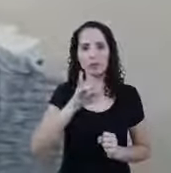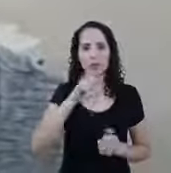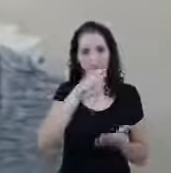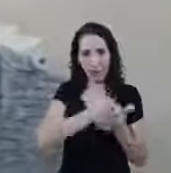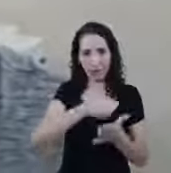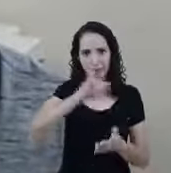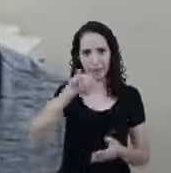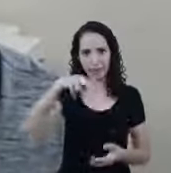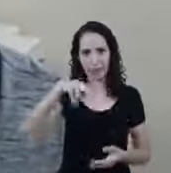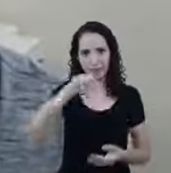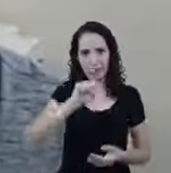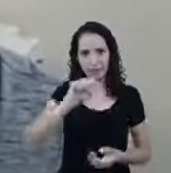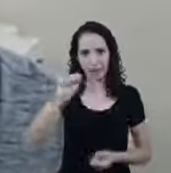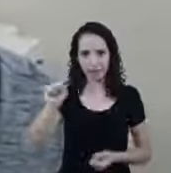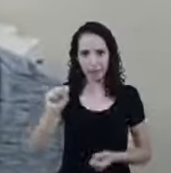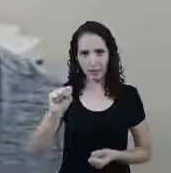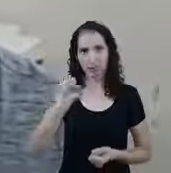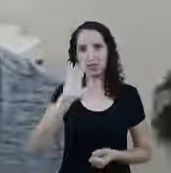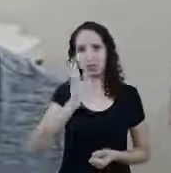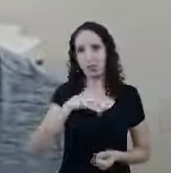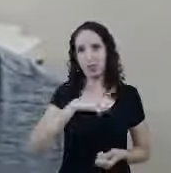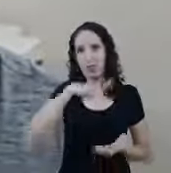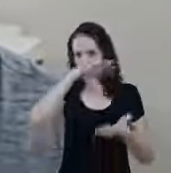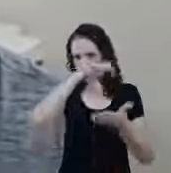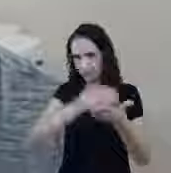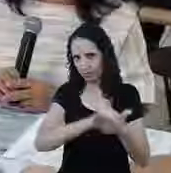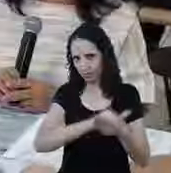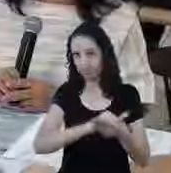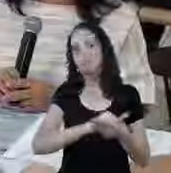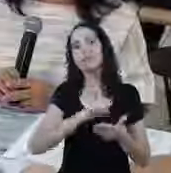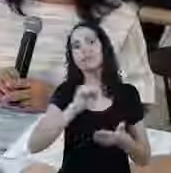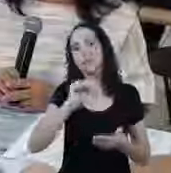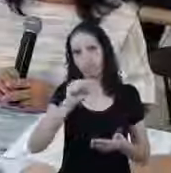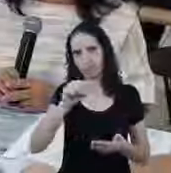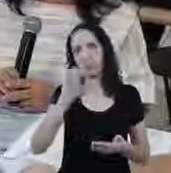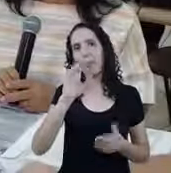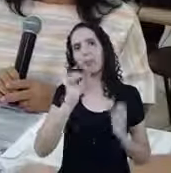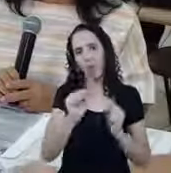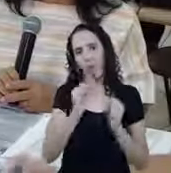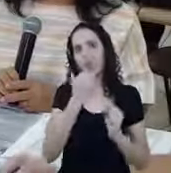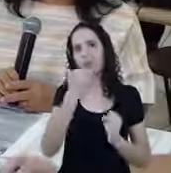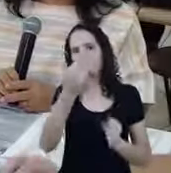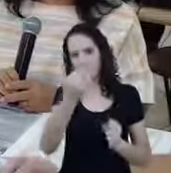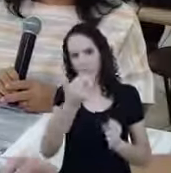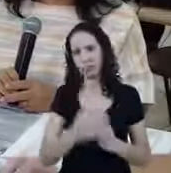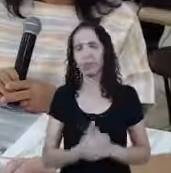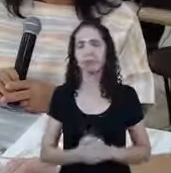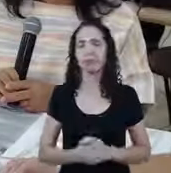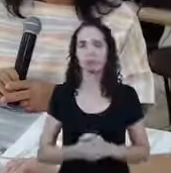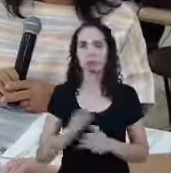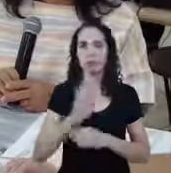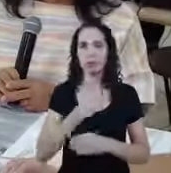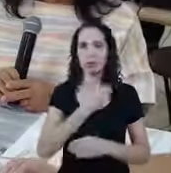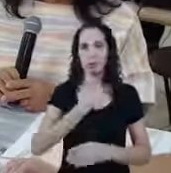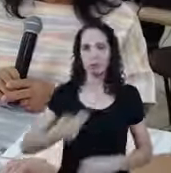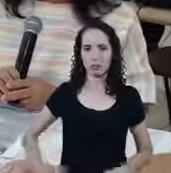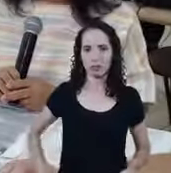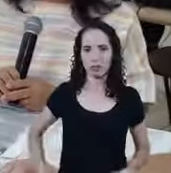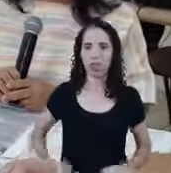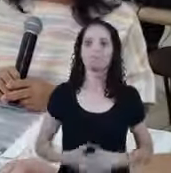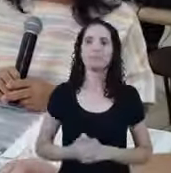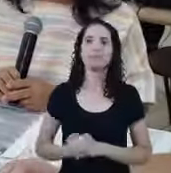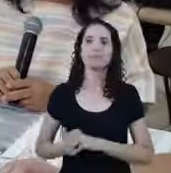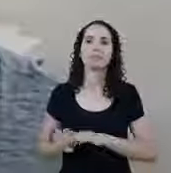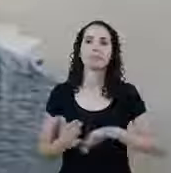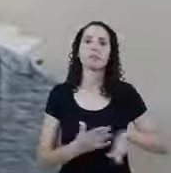Ela está cadastrada Sim Ela está habilitada a fazer o pedido Está habilitada a fazer o pedido Olha aqui Quem